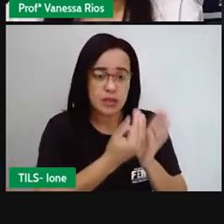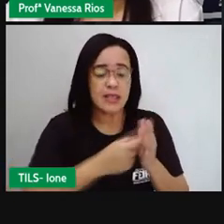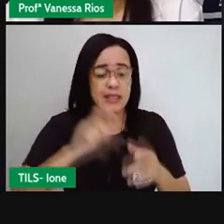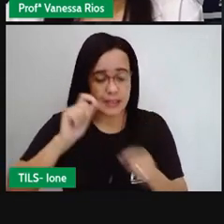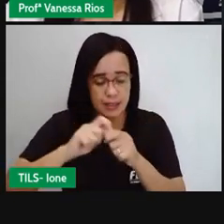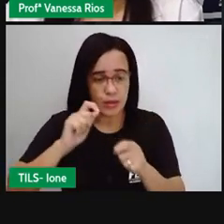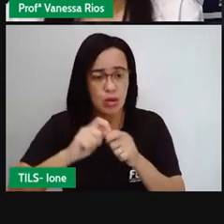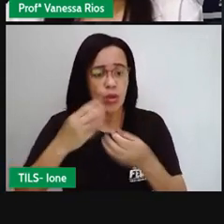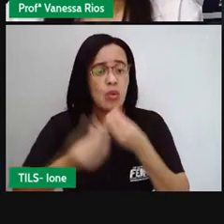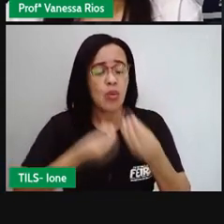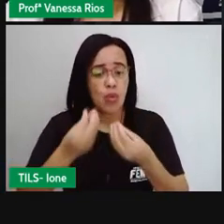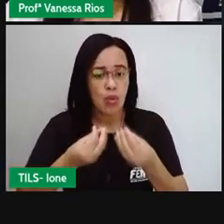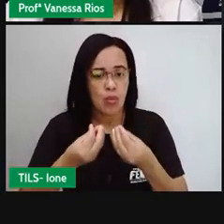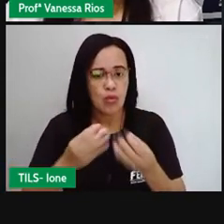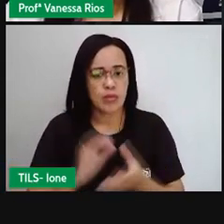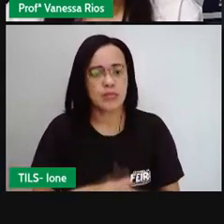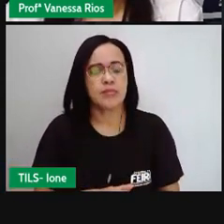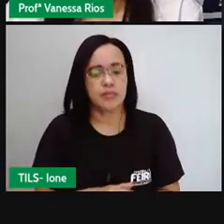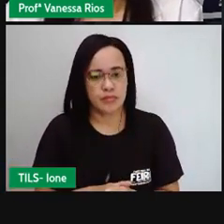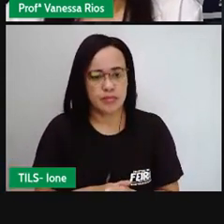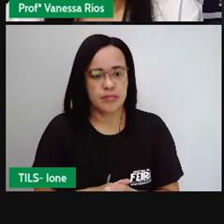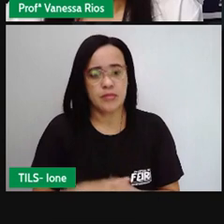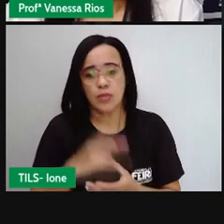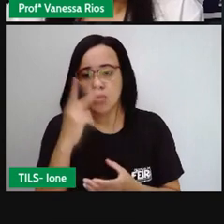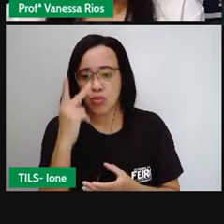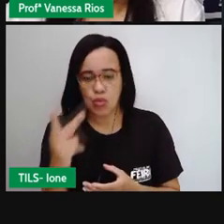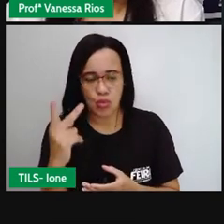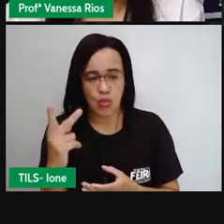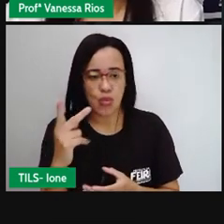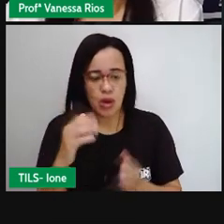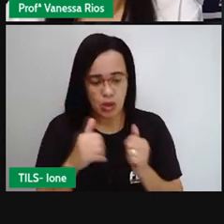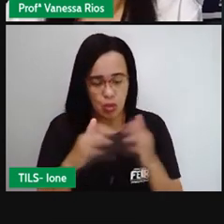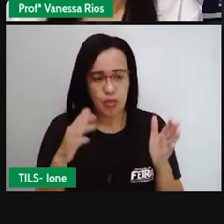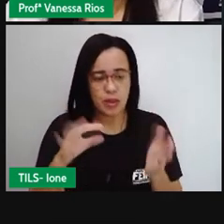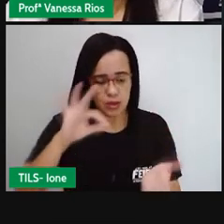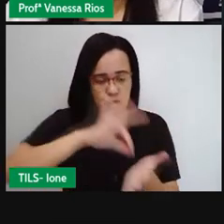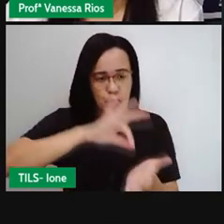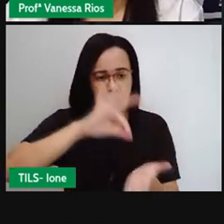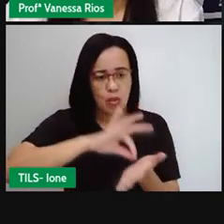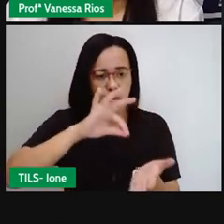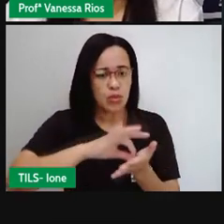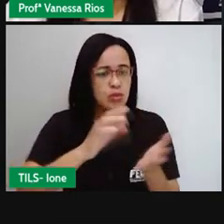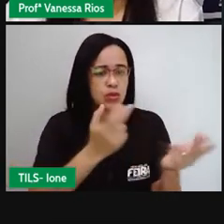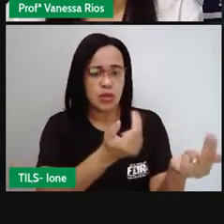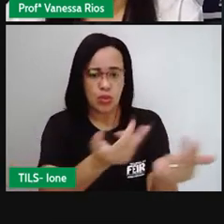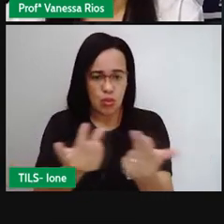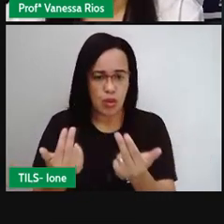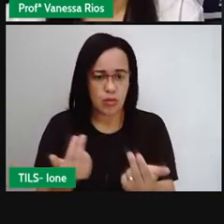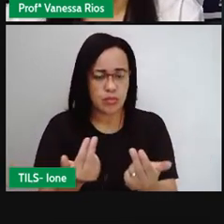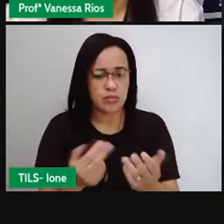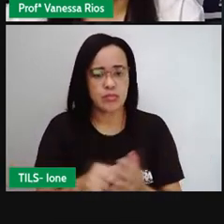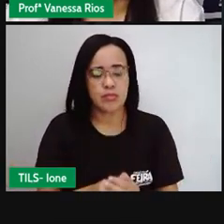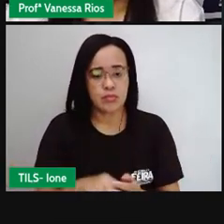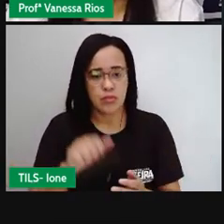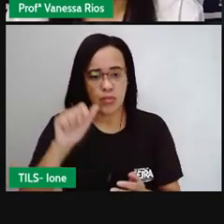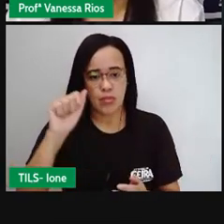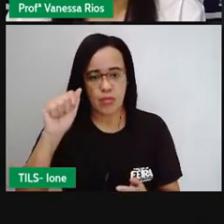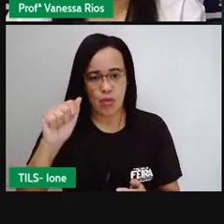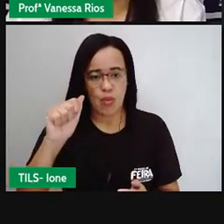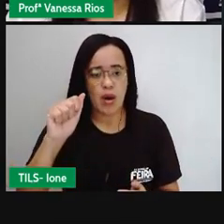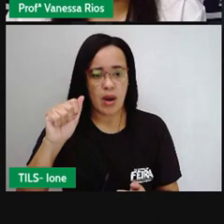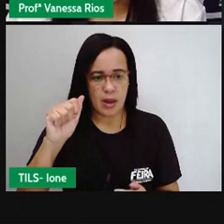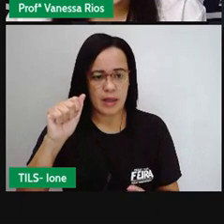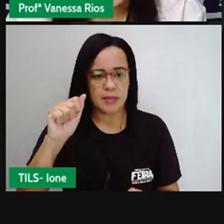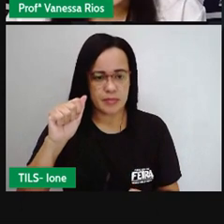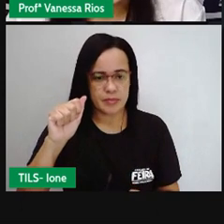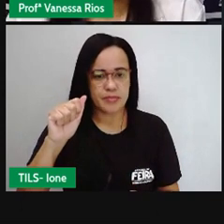semirretas partindo aí de um ponto em comum. E esse ponto é justamente aí, ó, o vértice. É como se